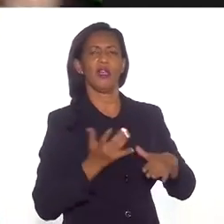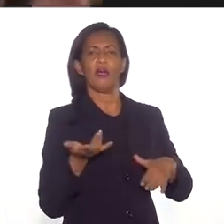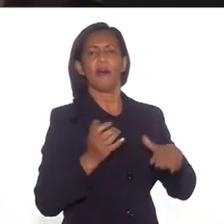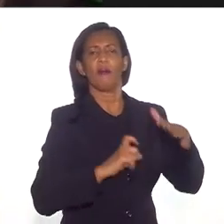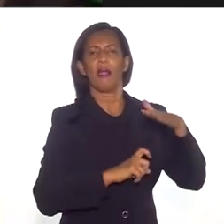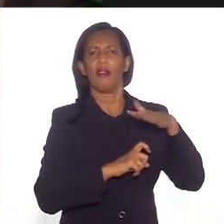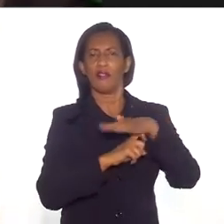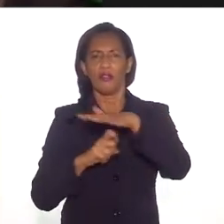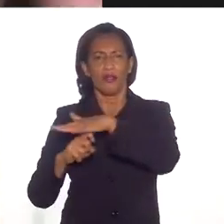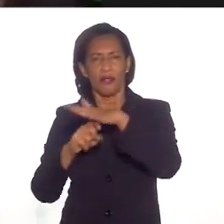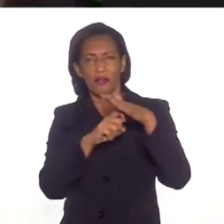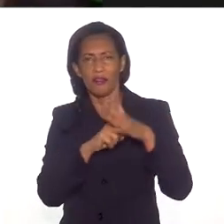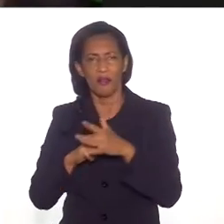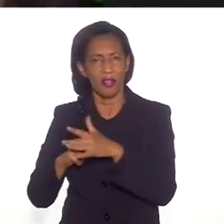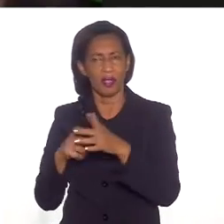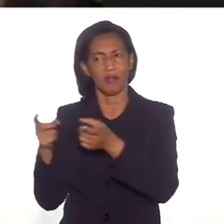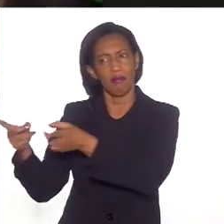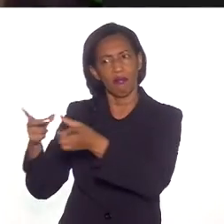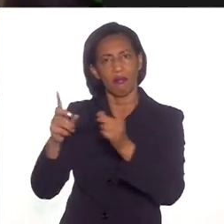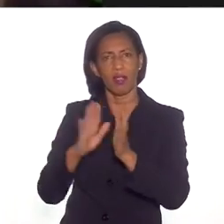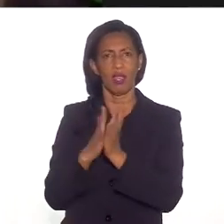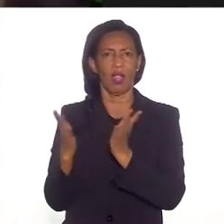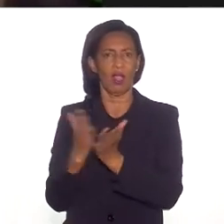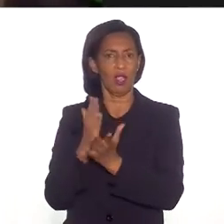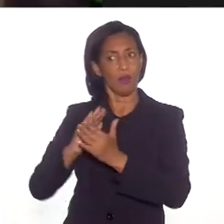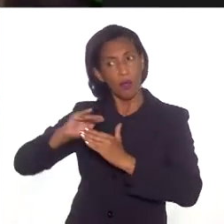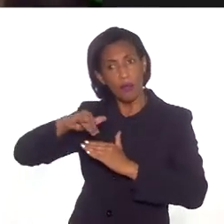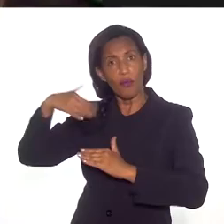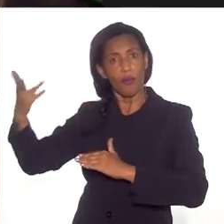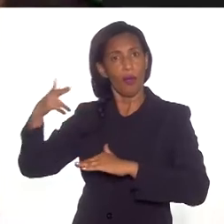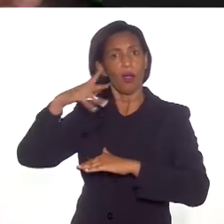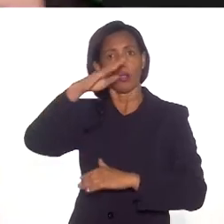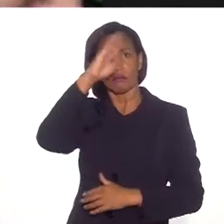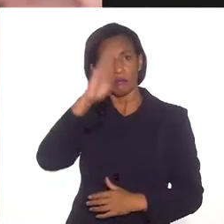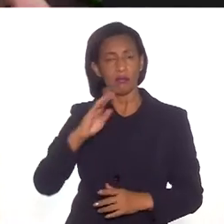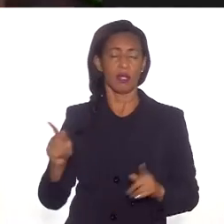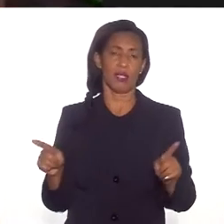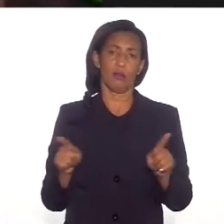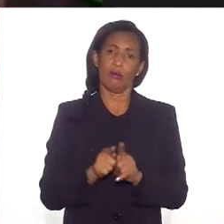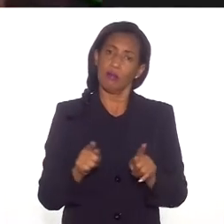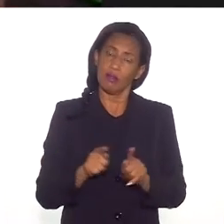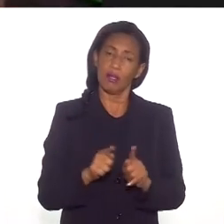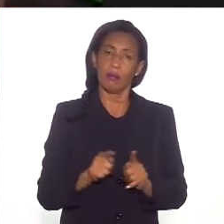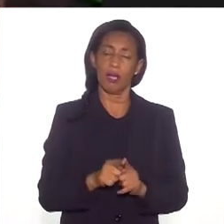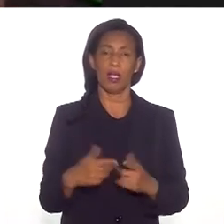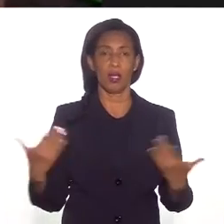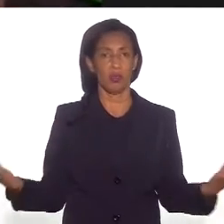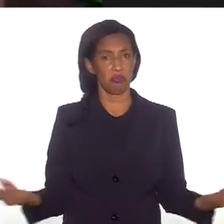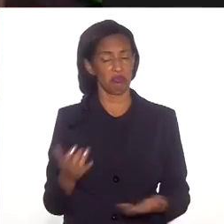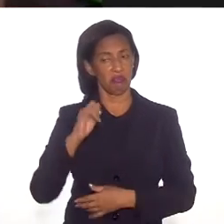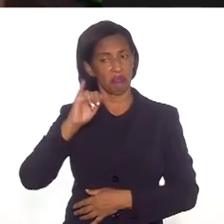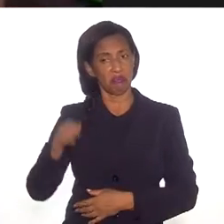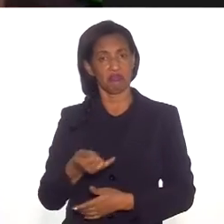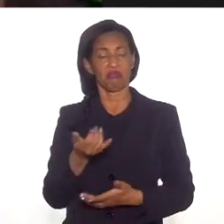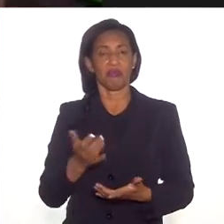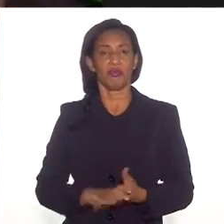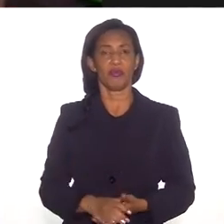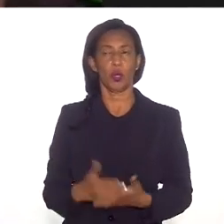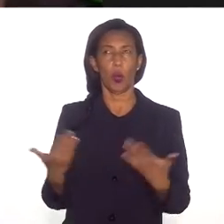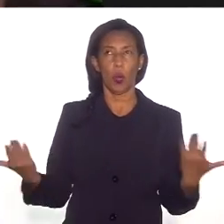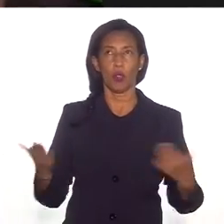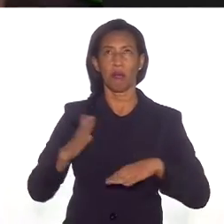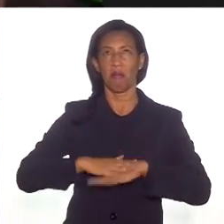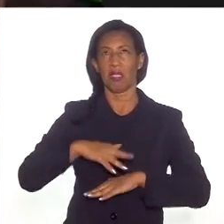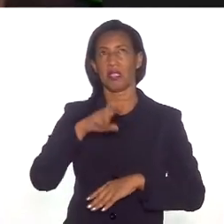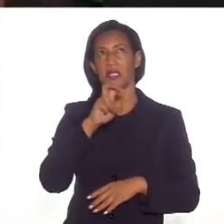lugares do Brasil e até fora do Brasil. E isso deu essa visibilidade. Hoje são, sei lá,